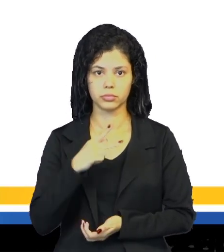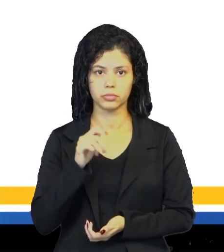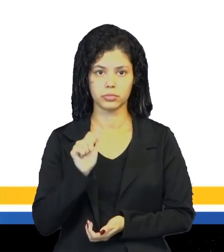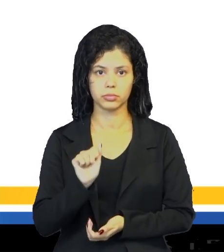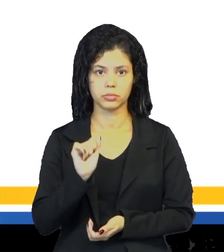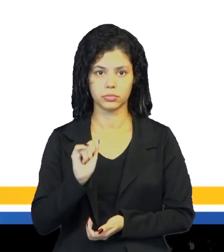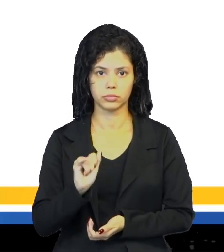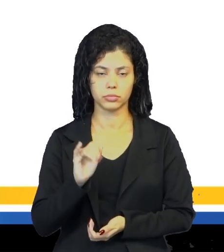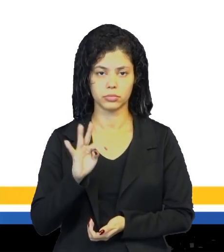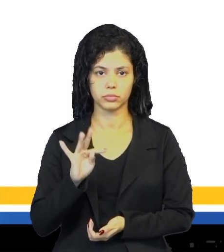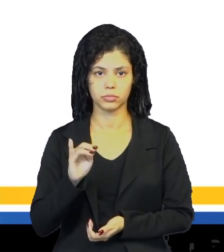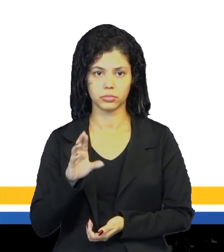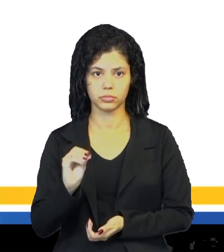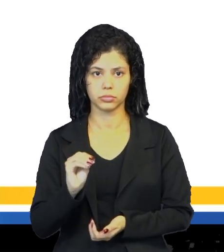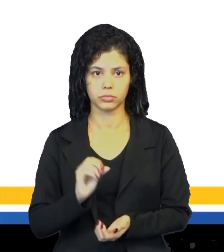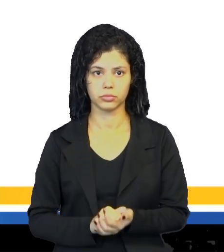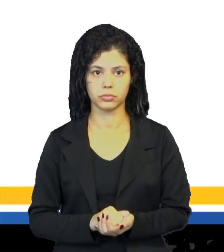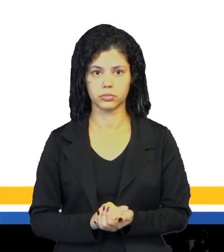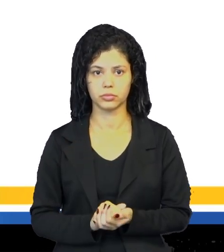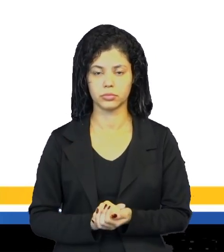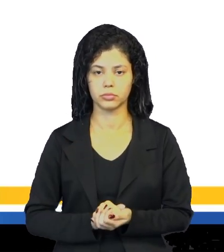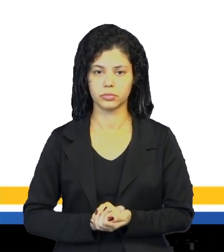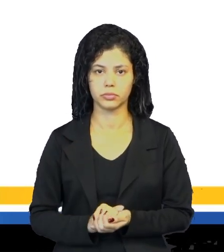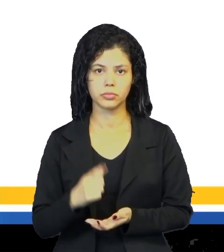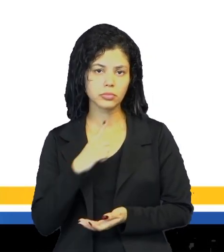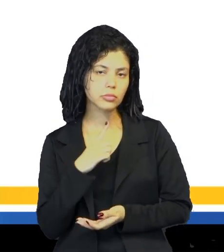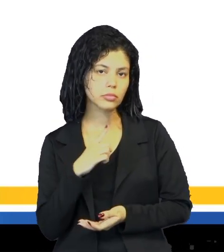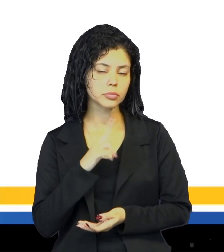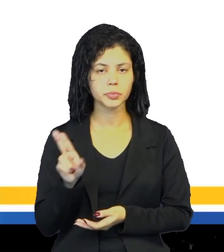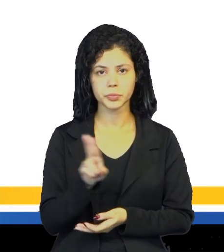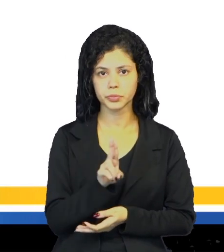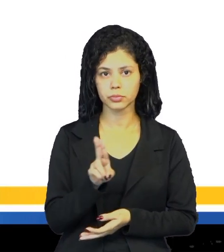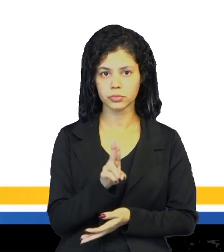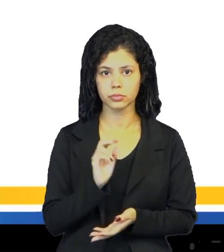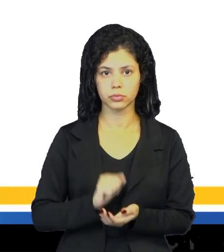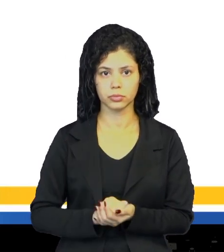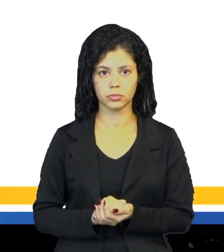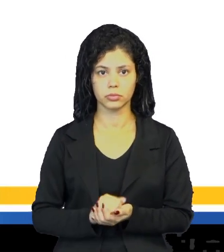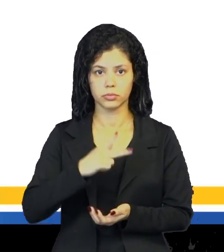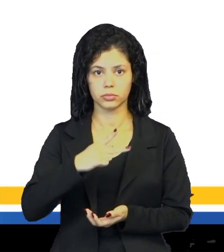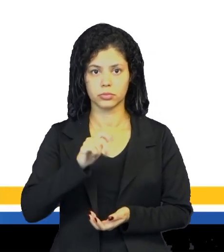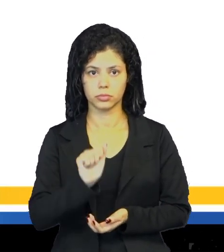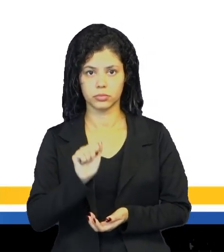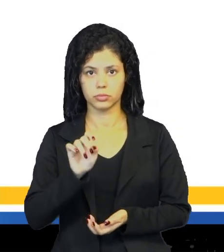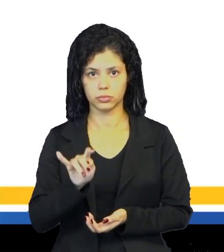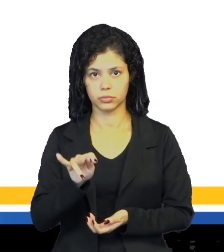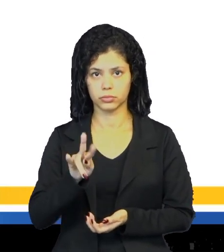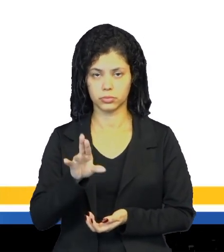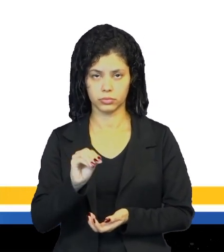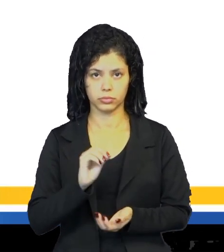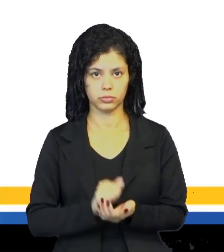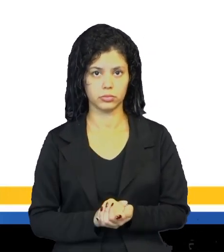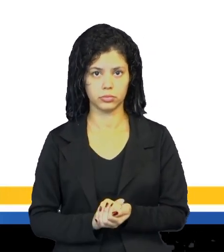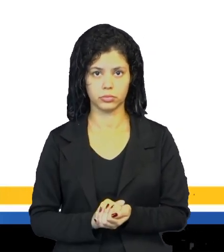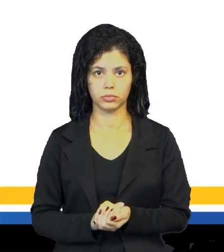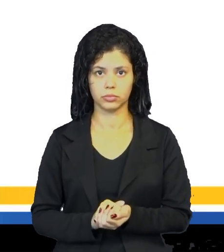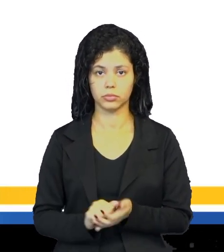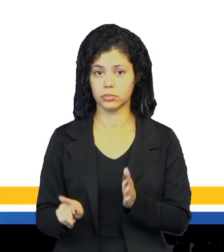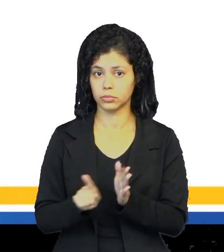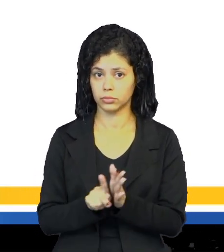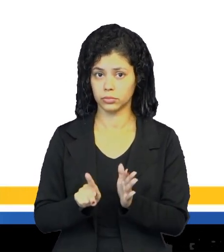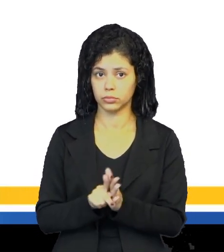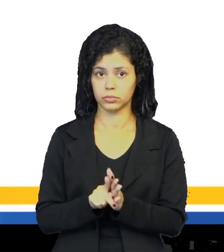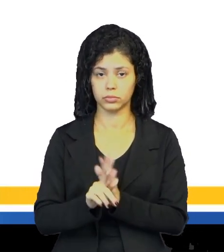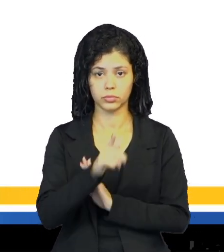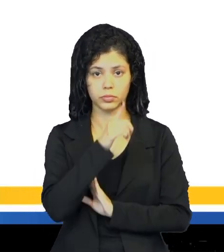que também se hace de recreio, que se chama também. Então, galera, o pátio, né, ou o salão de recreio,